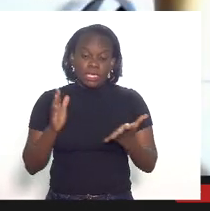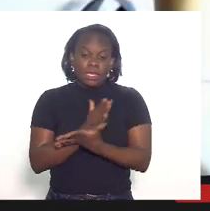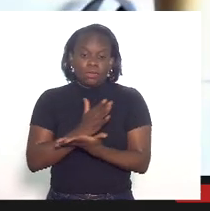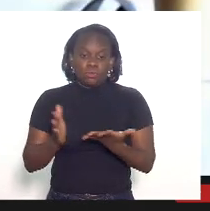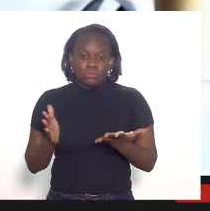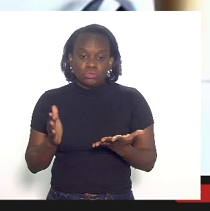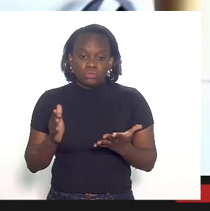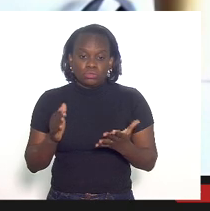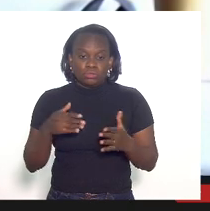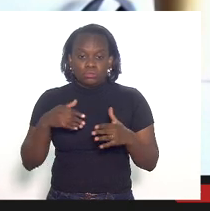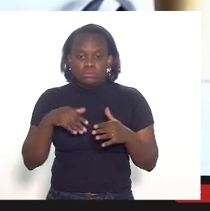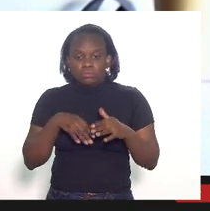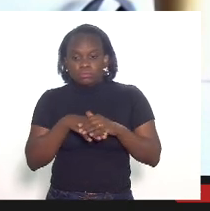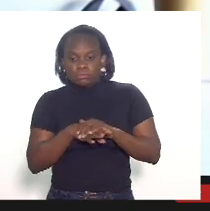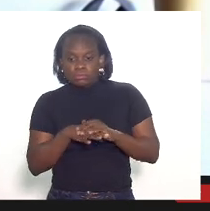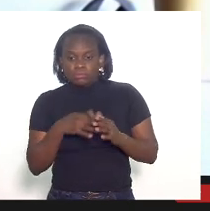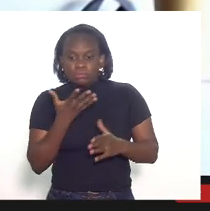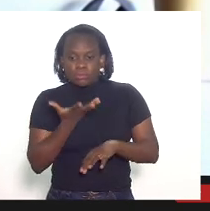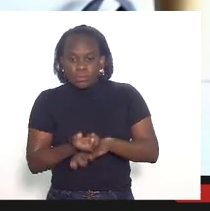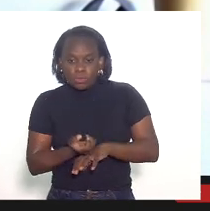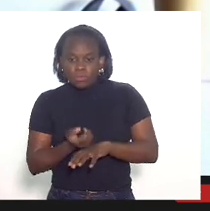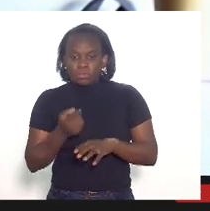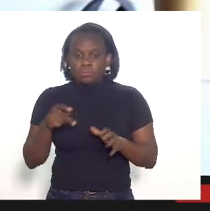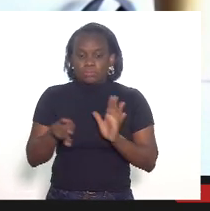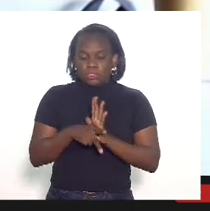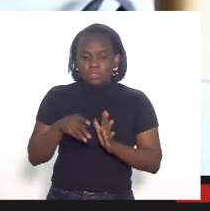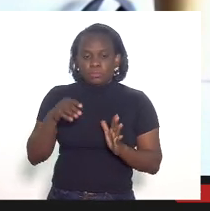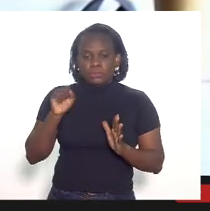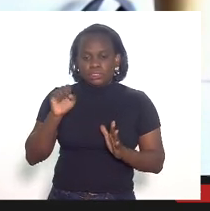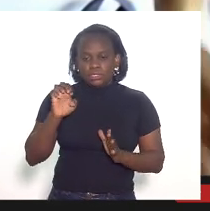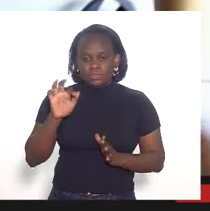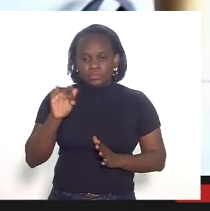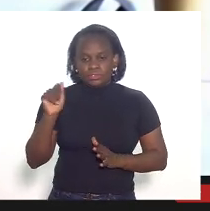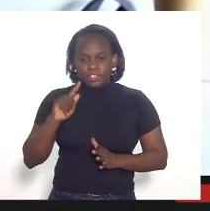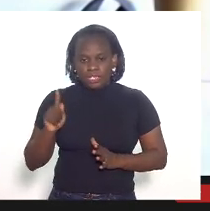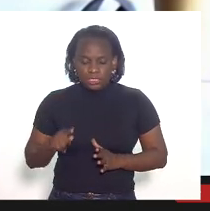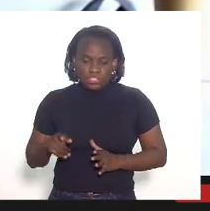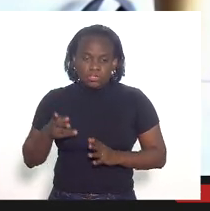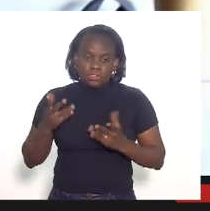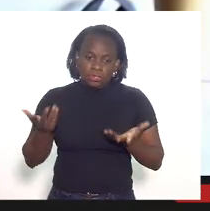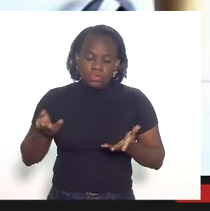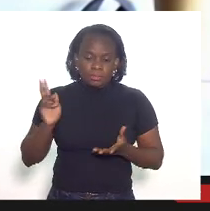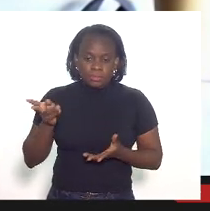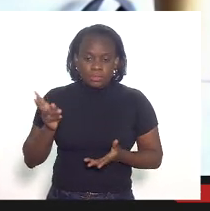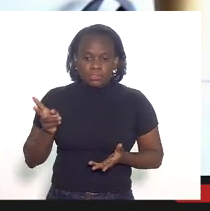escaninho de arquivo da Secretaria de Fazenda e da própria